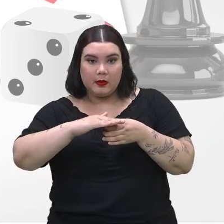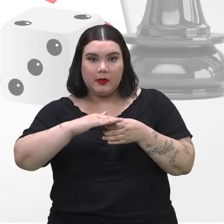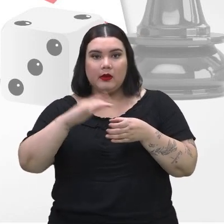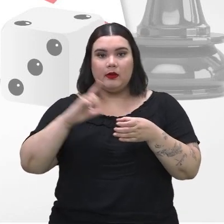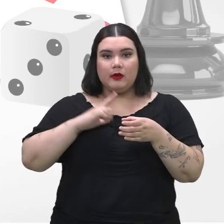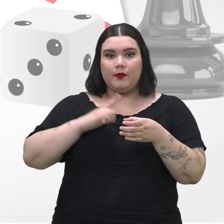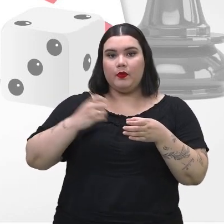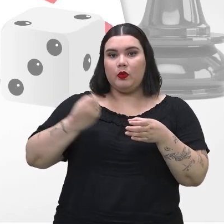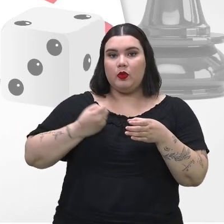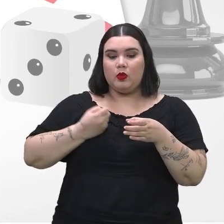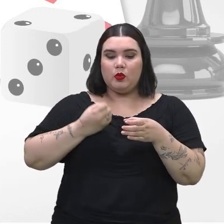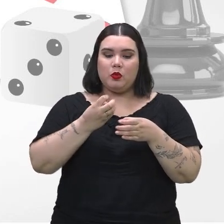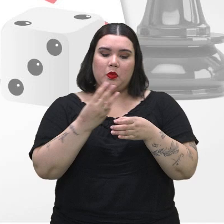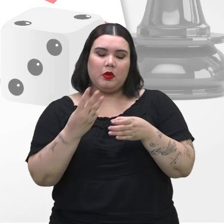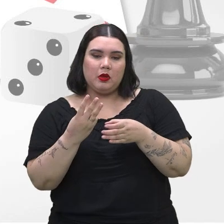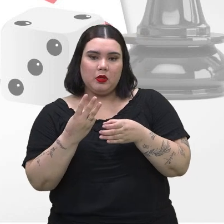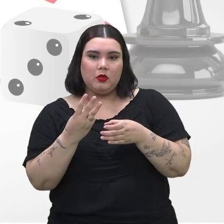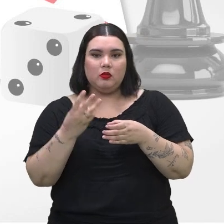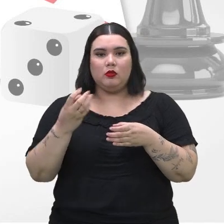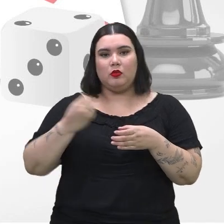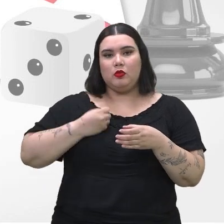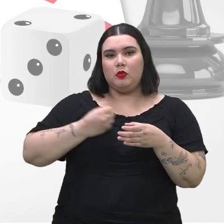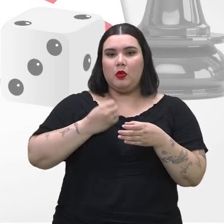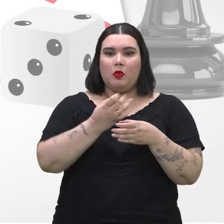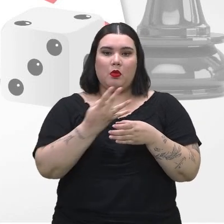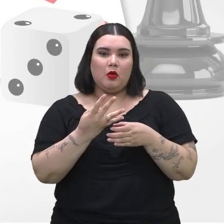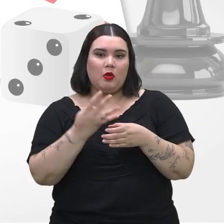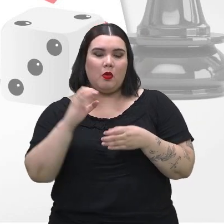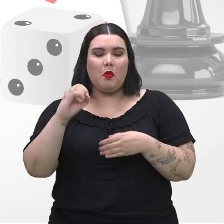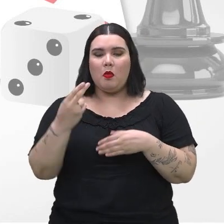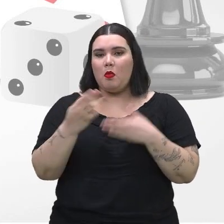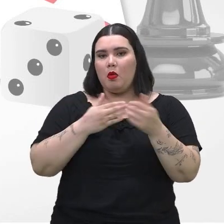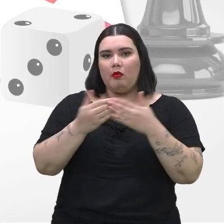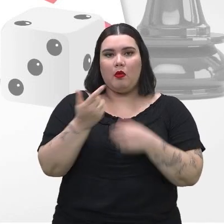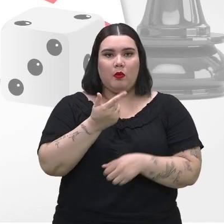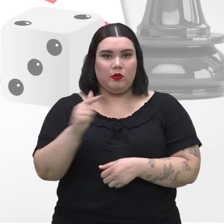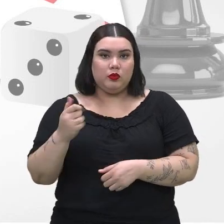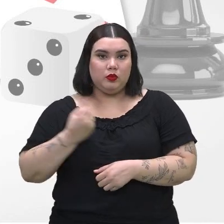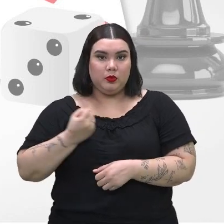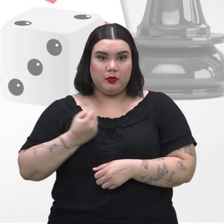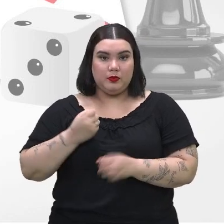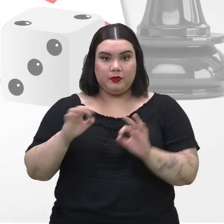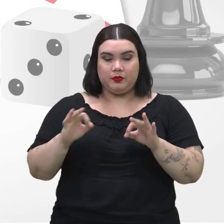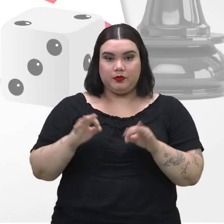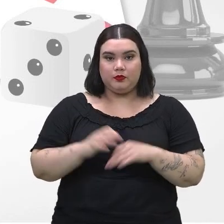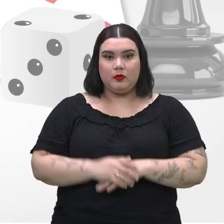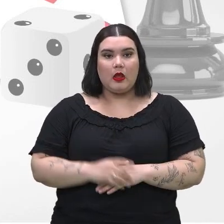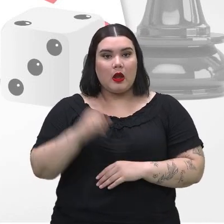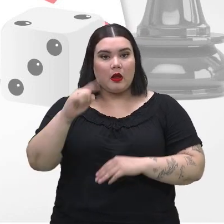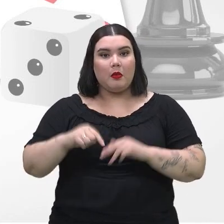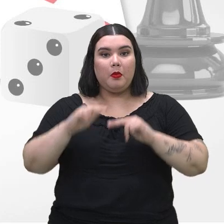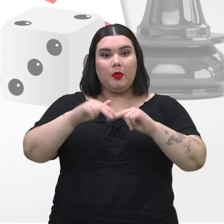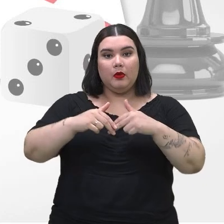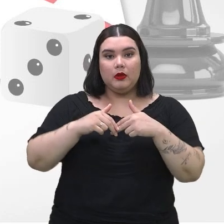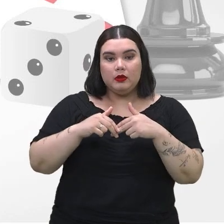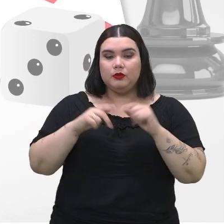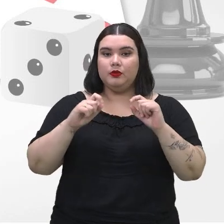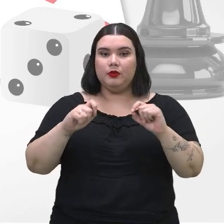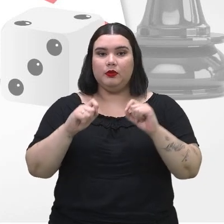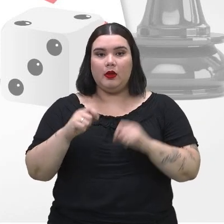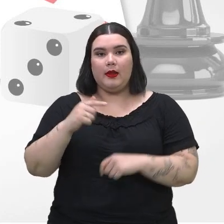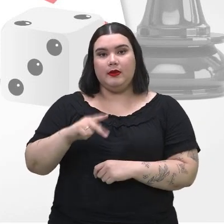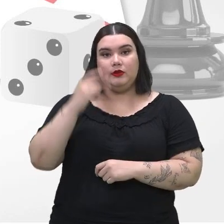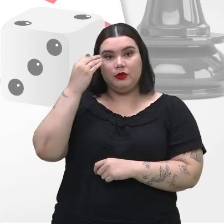irá aparecer o número 3, o número 4 ou qualquer outro número. É justamente por esse motivo que o